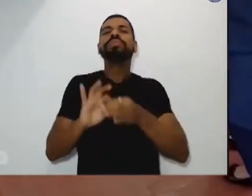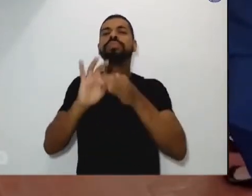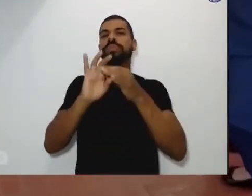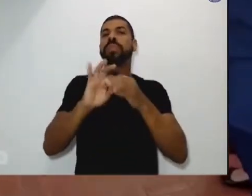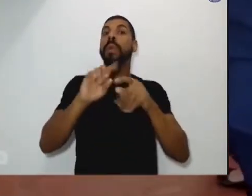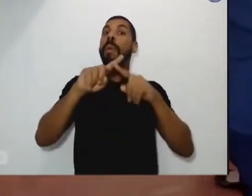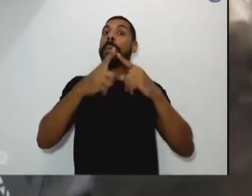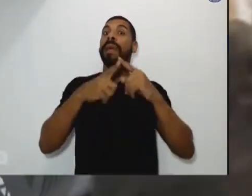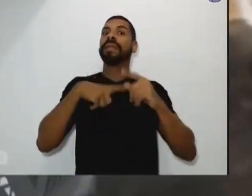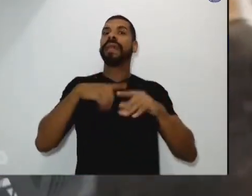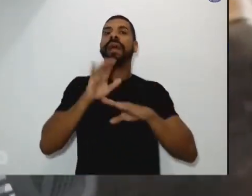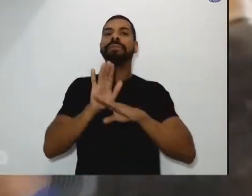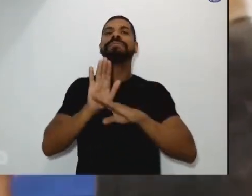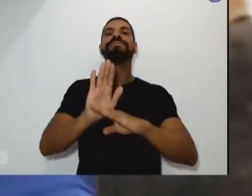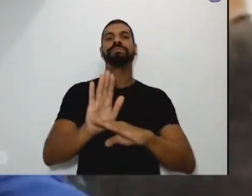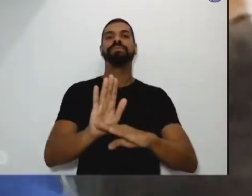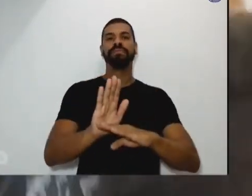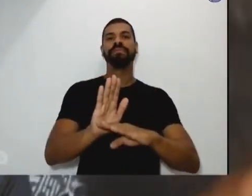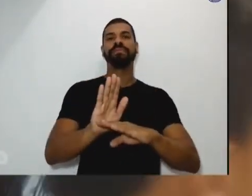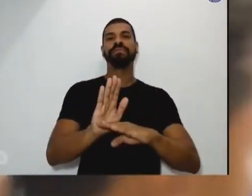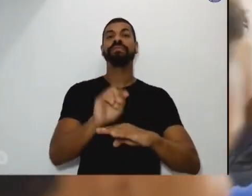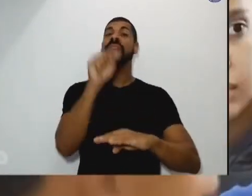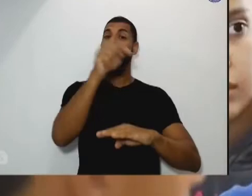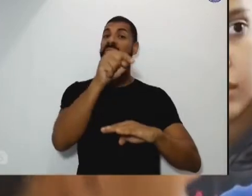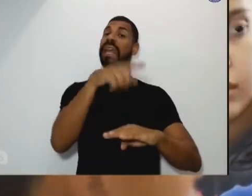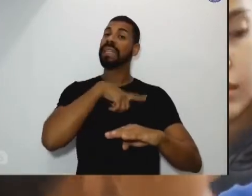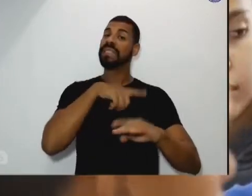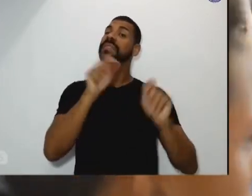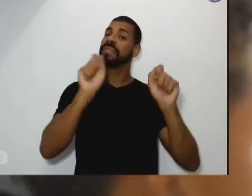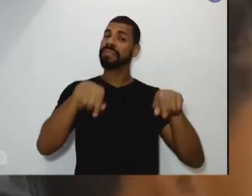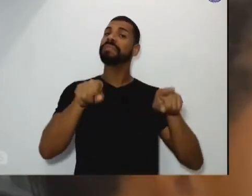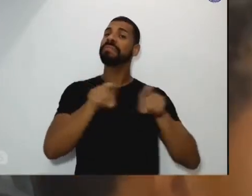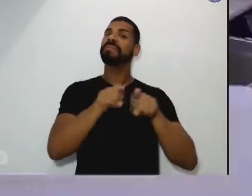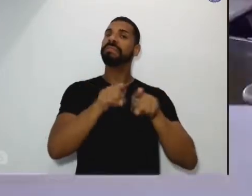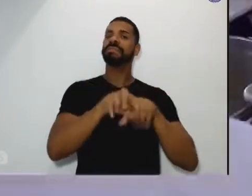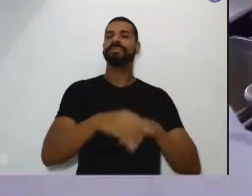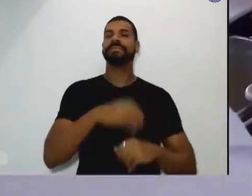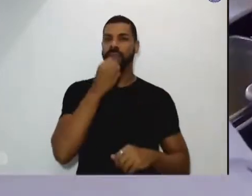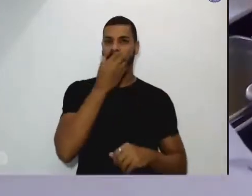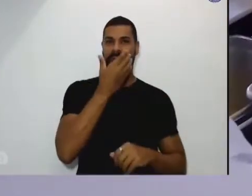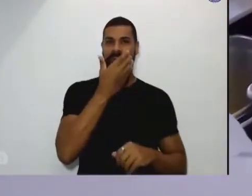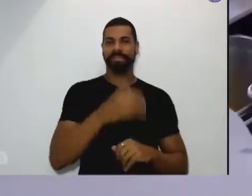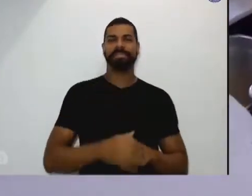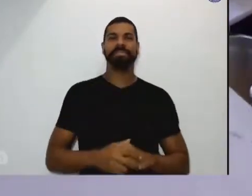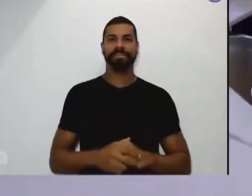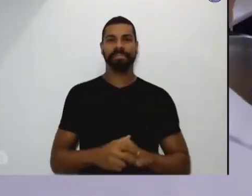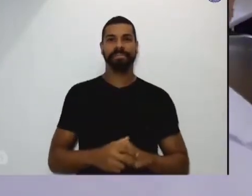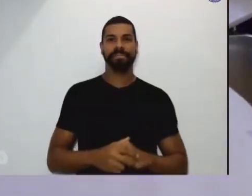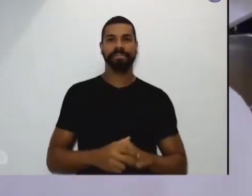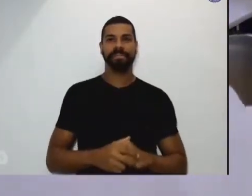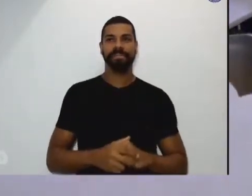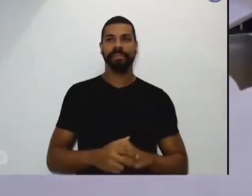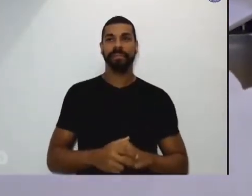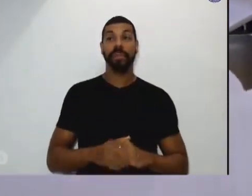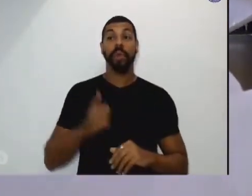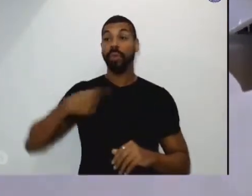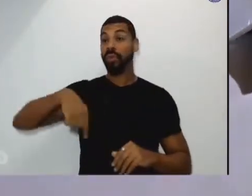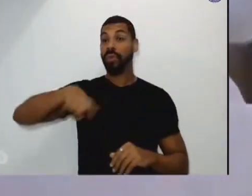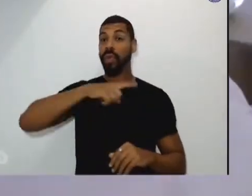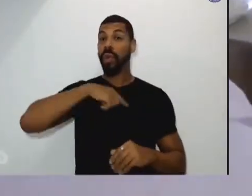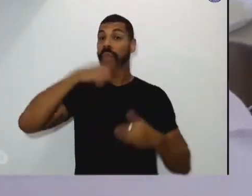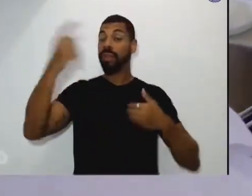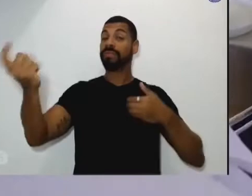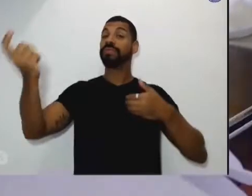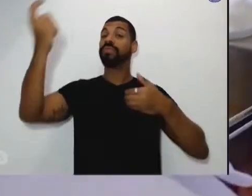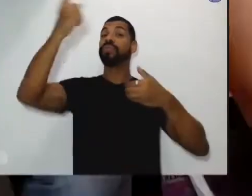está colaborando, ele está sendo bom samaritano também. A gente devolve a elas o protagonismo das